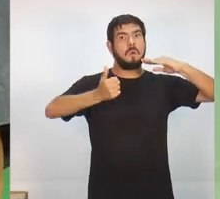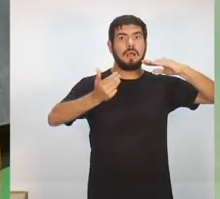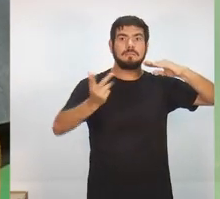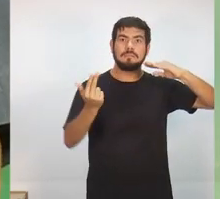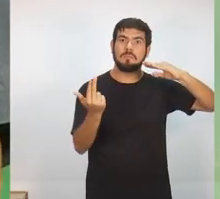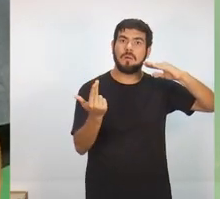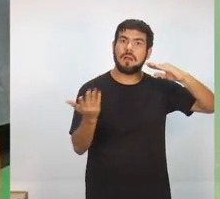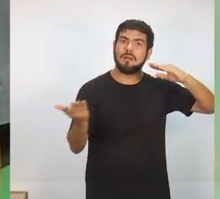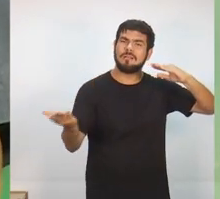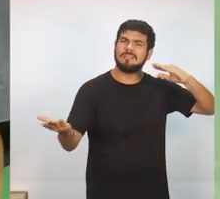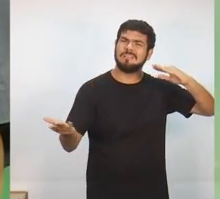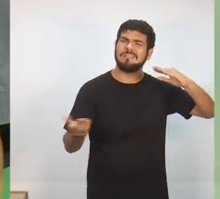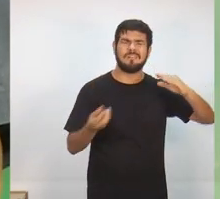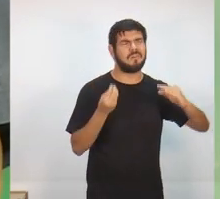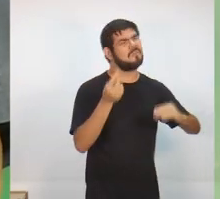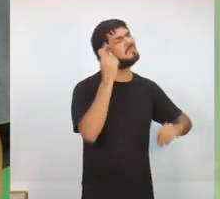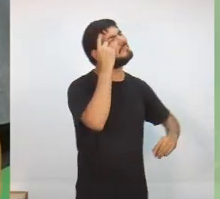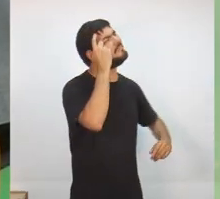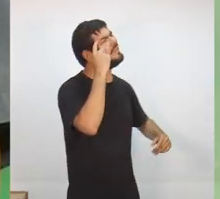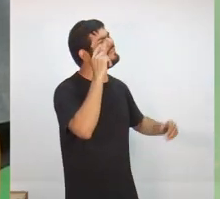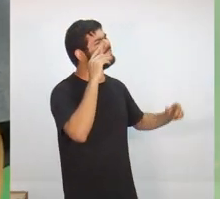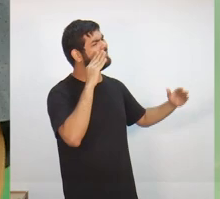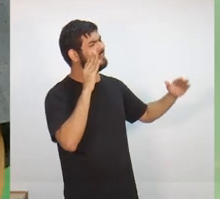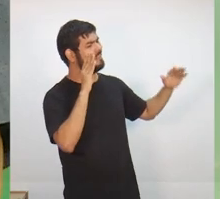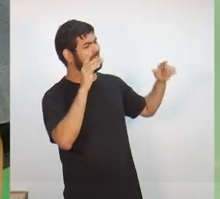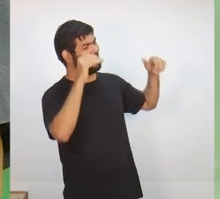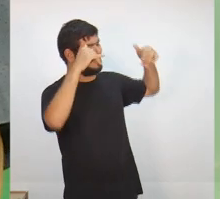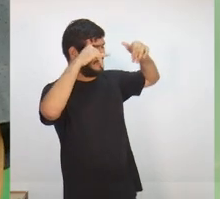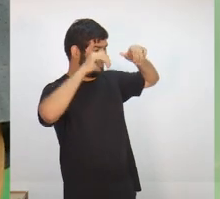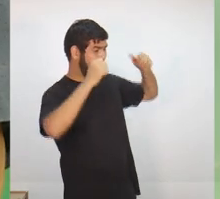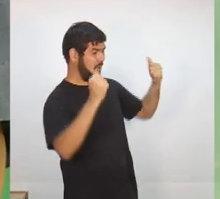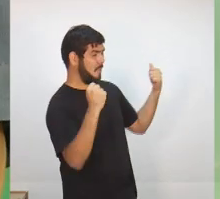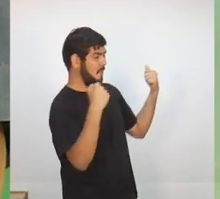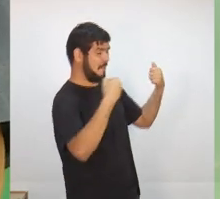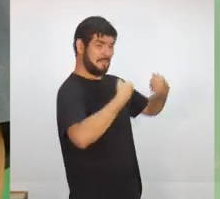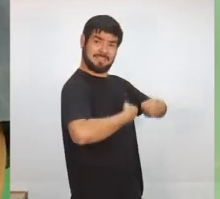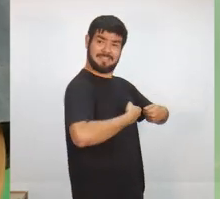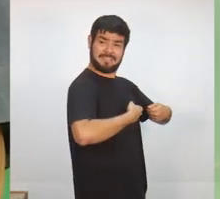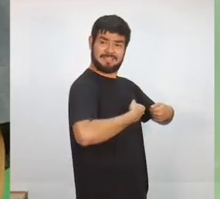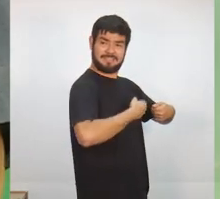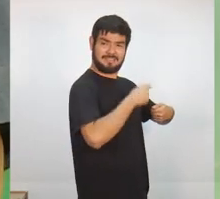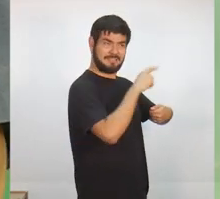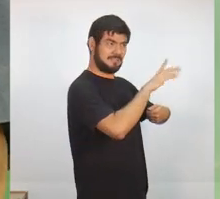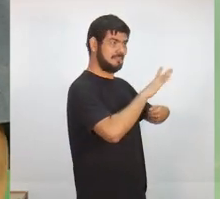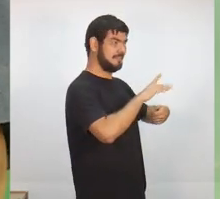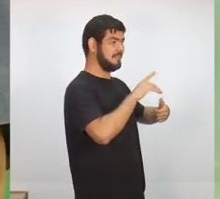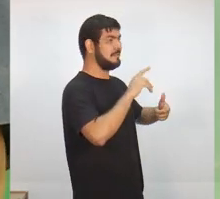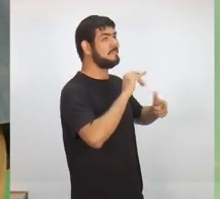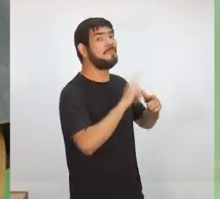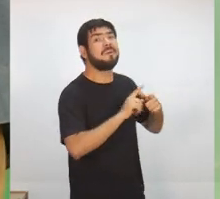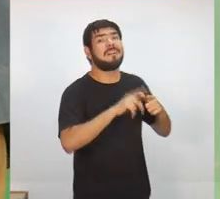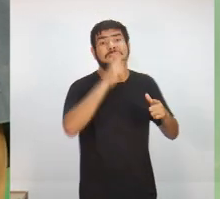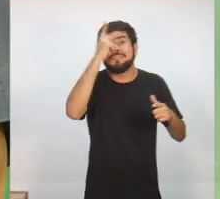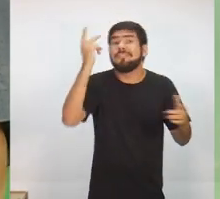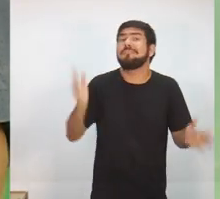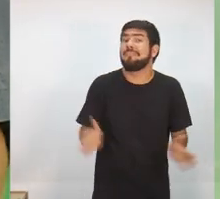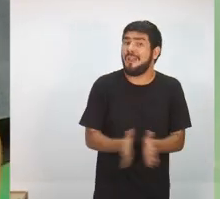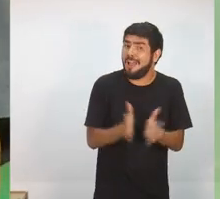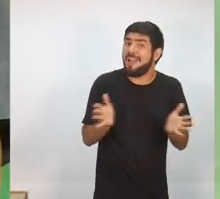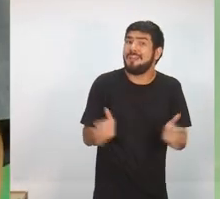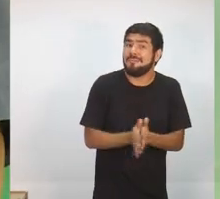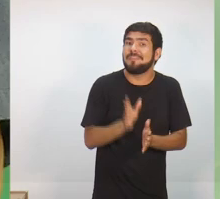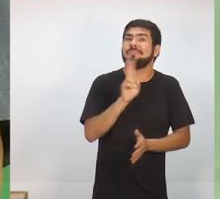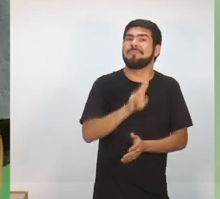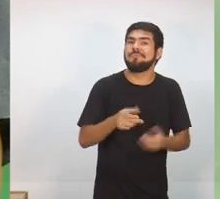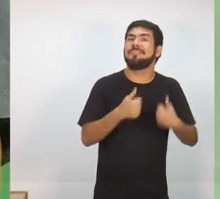que a senhora pensa em combater essa situação para dar garantia para aqueles que são de baixa renda, que é os que usam o transporte coletivo, e hoje